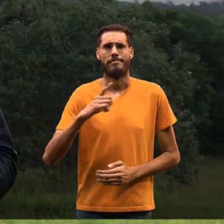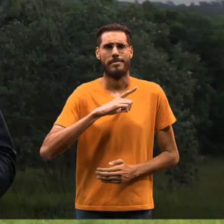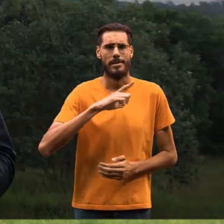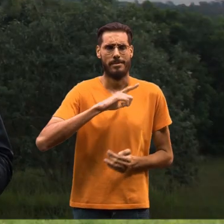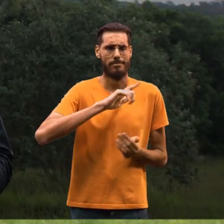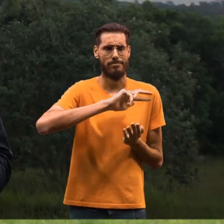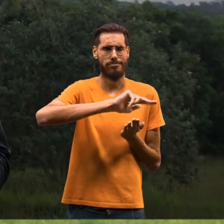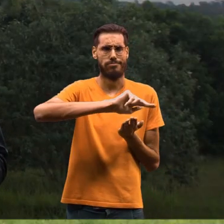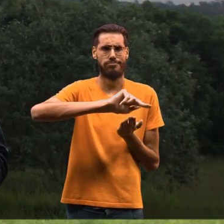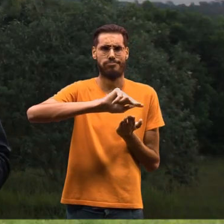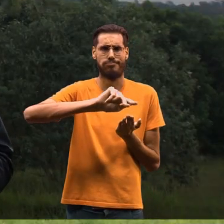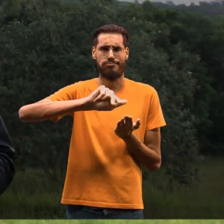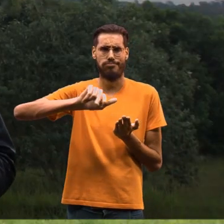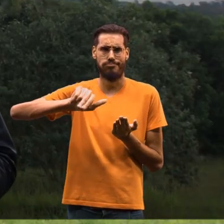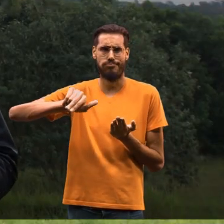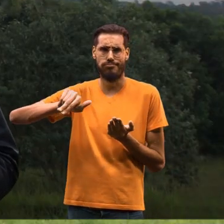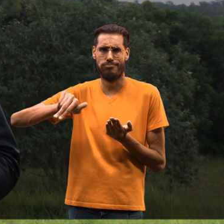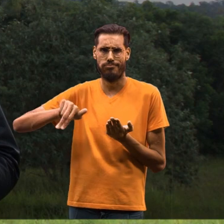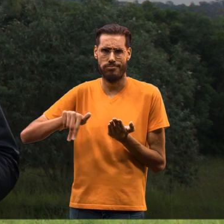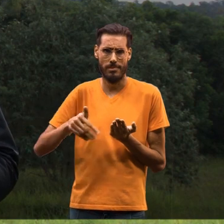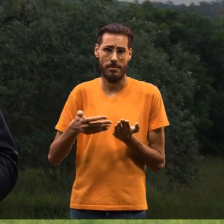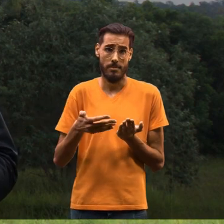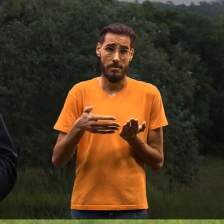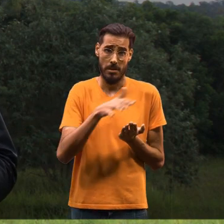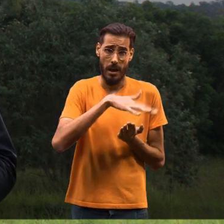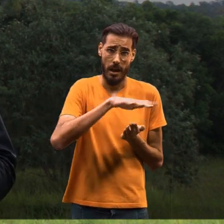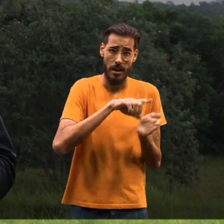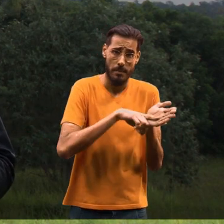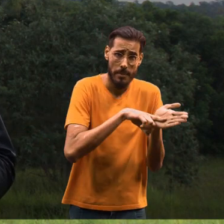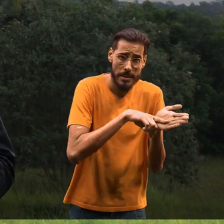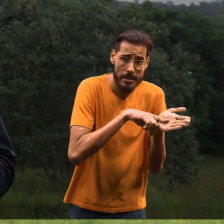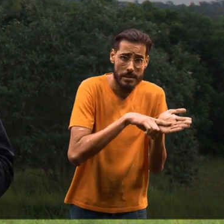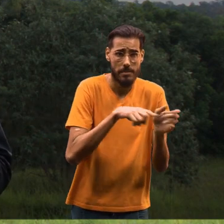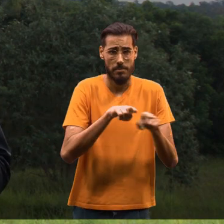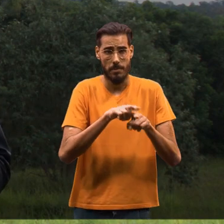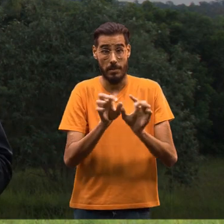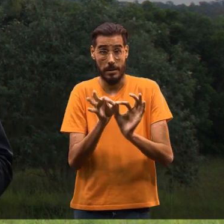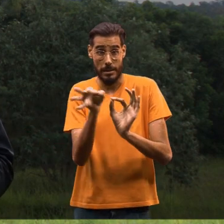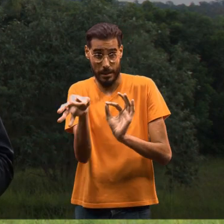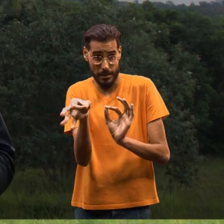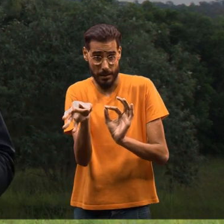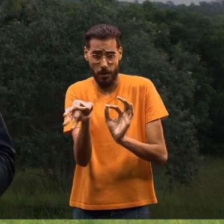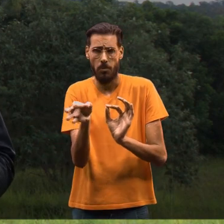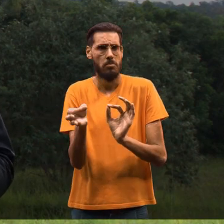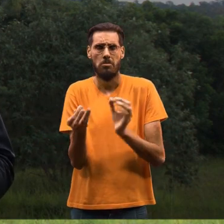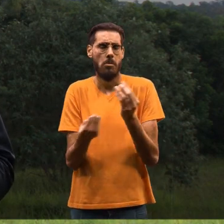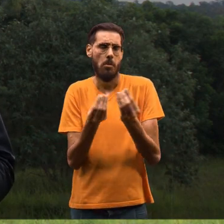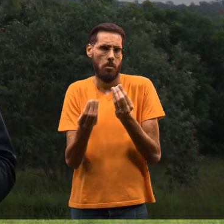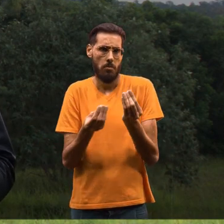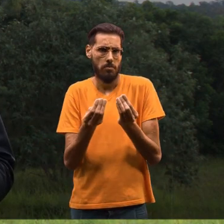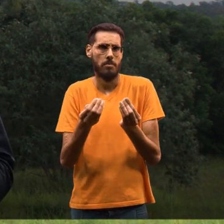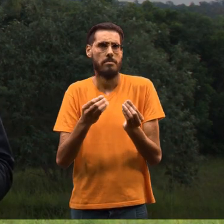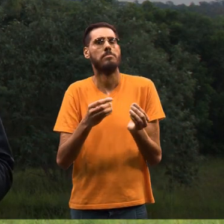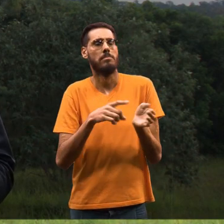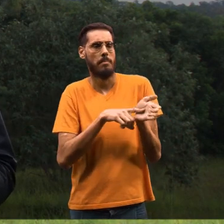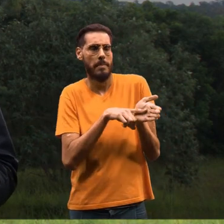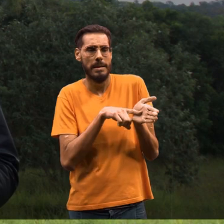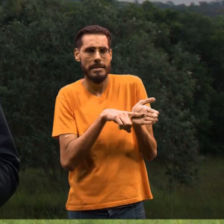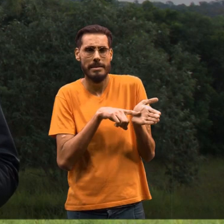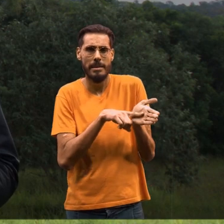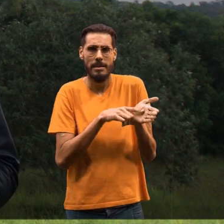Existe uma grande variedade de possibilidades para pesquisa e extensão, que elas abrangem desde